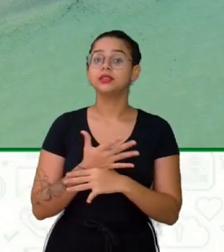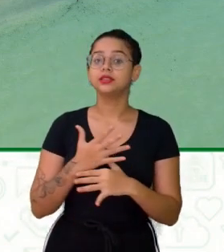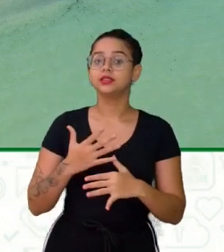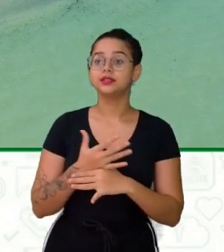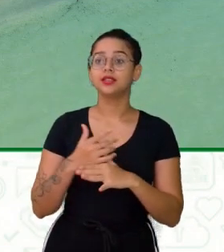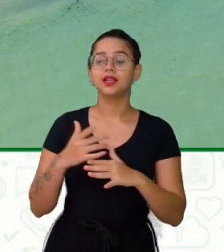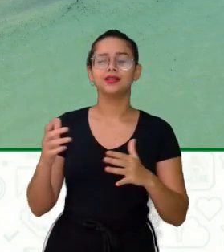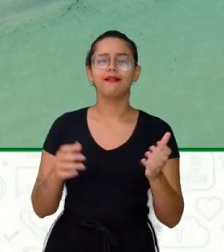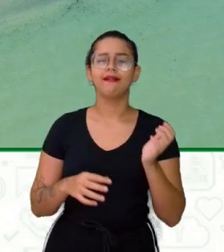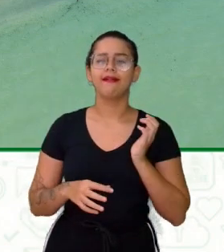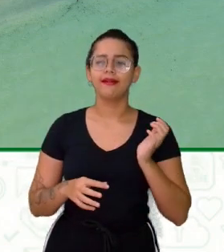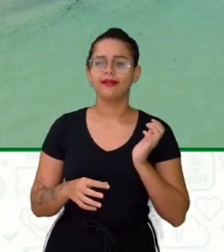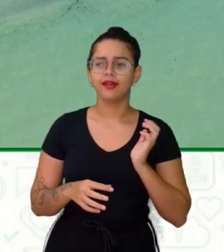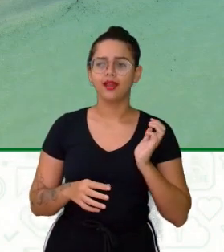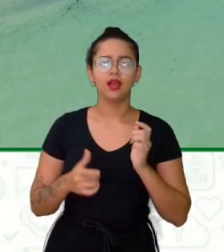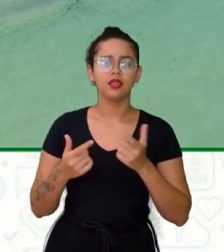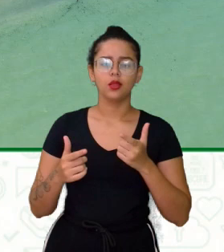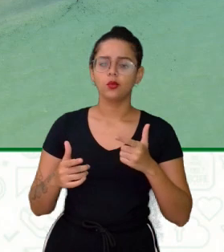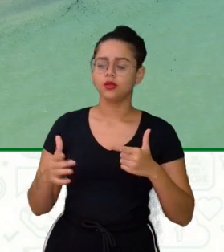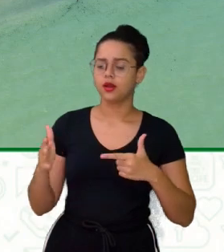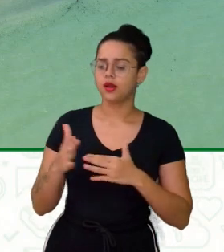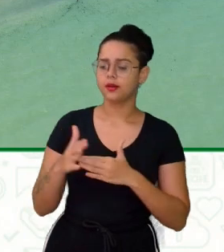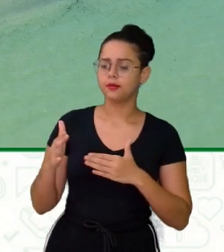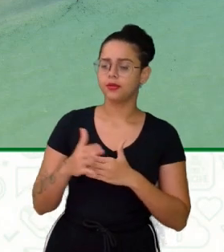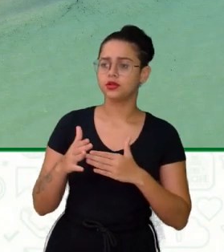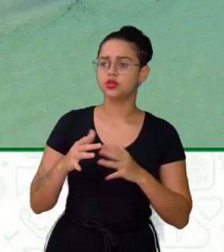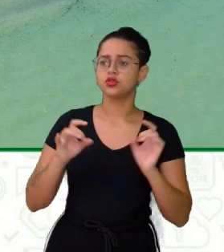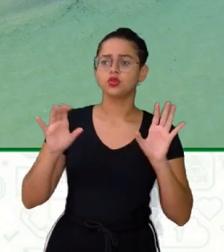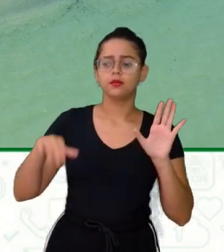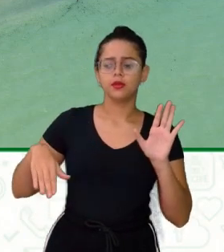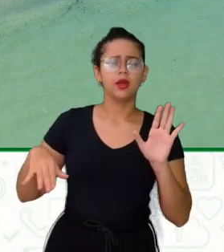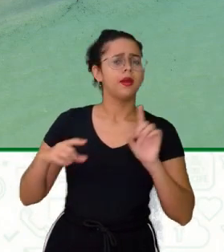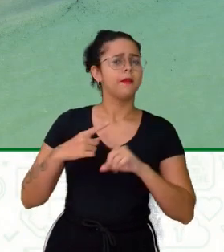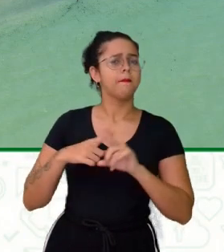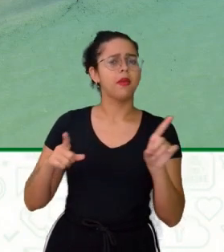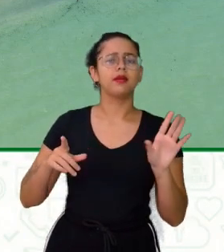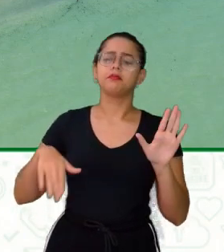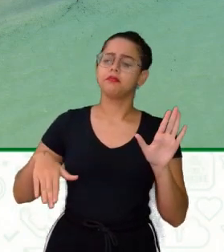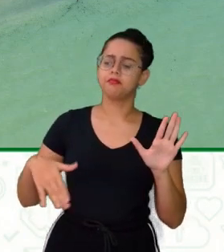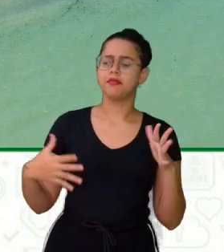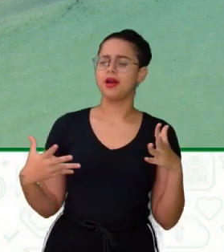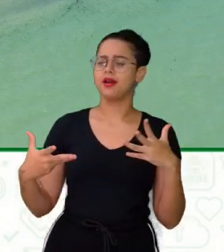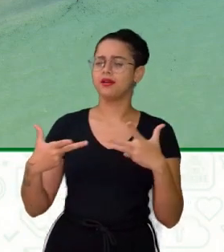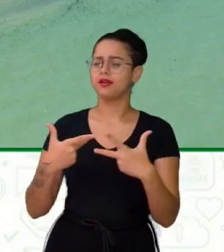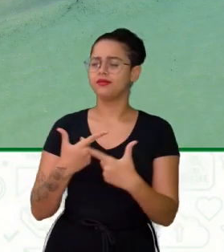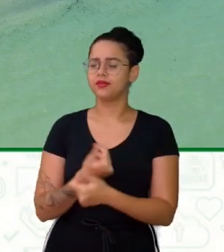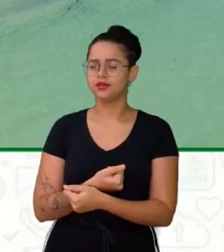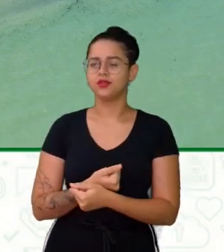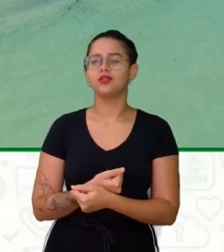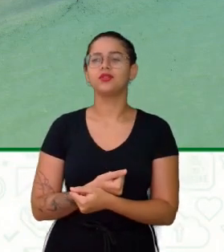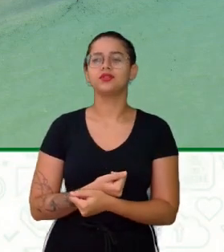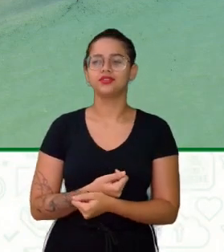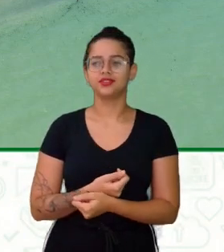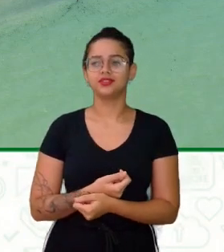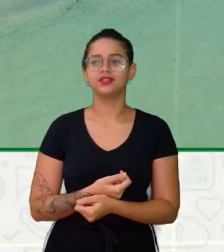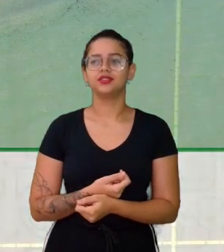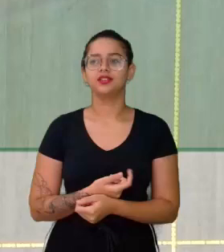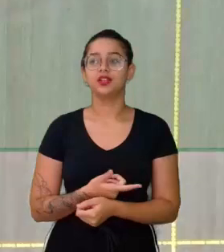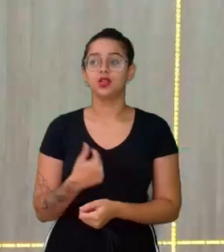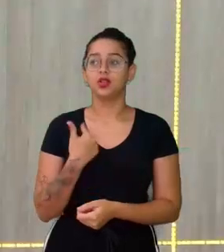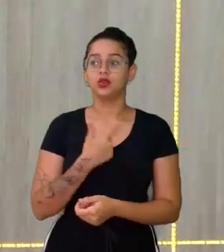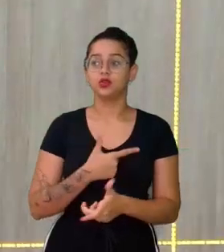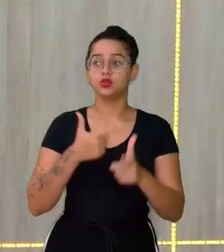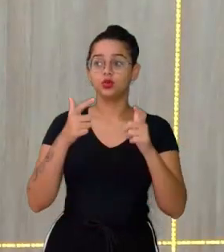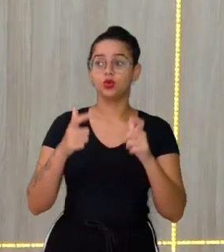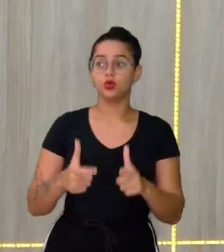riquíssima Não se limita A questão das praias As praias Maravilhosas A nossa posição Numa área tropical